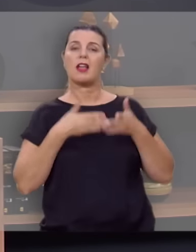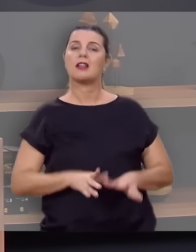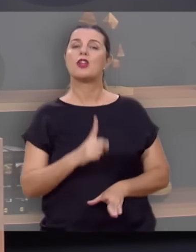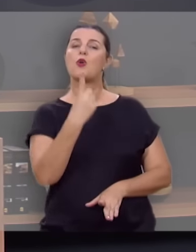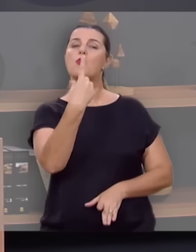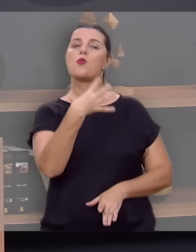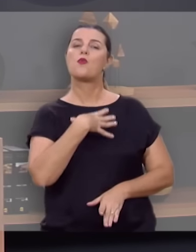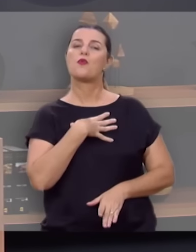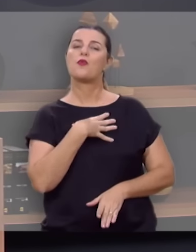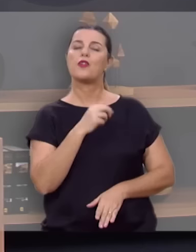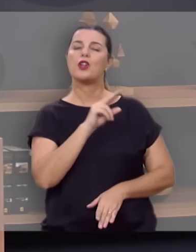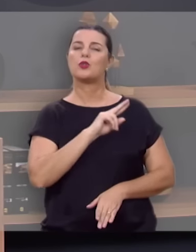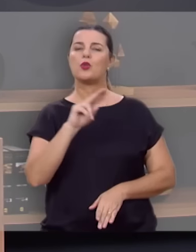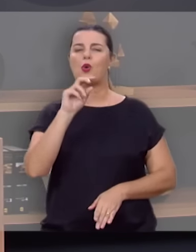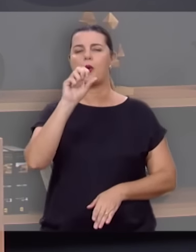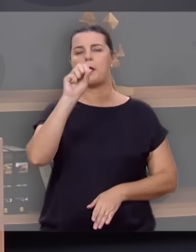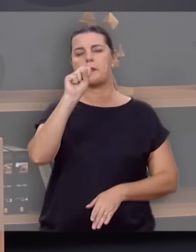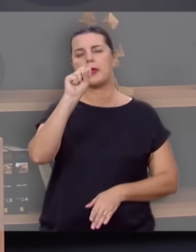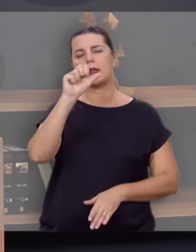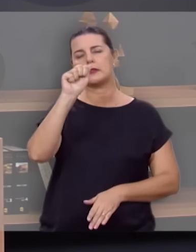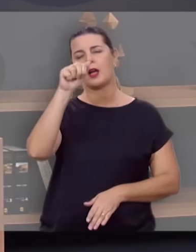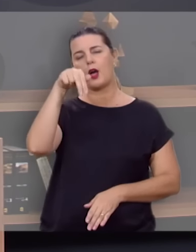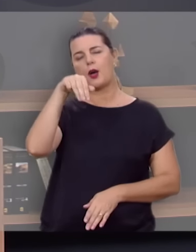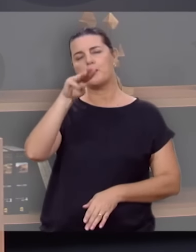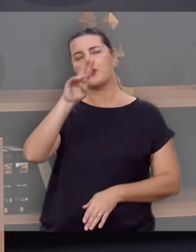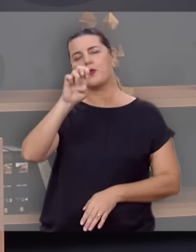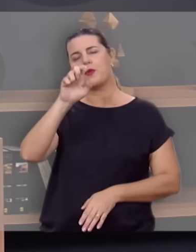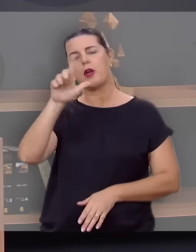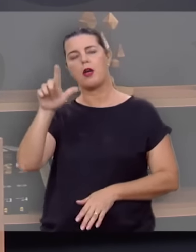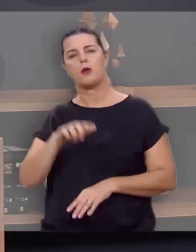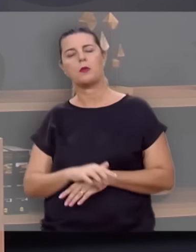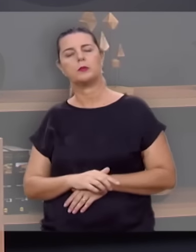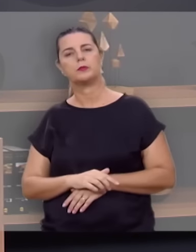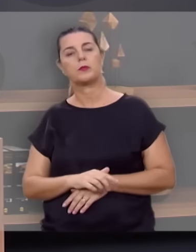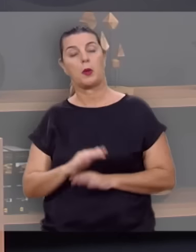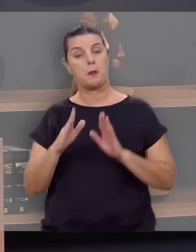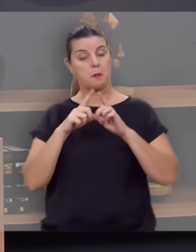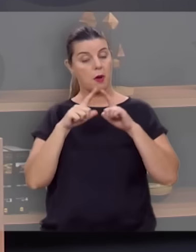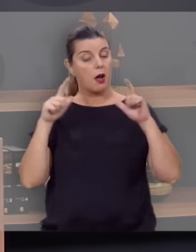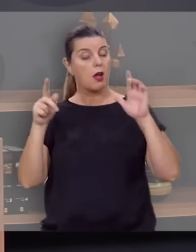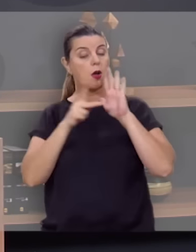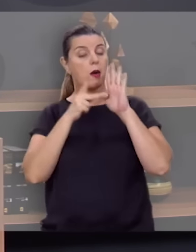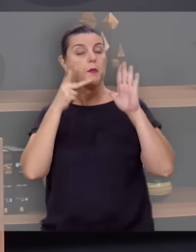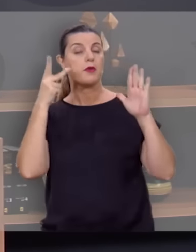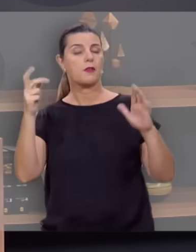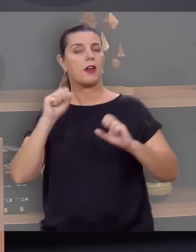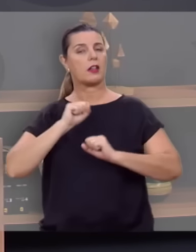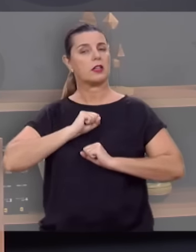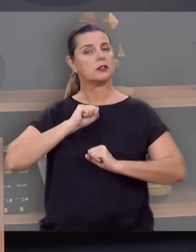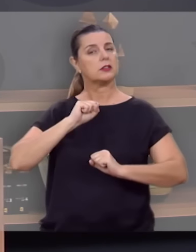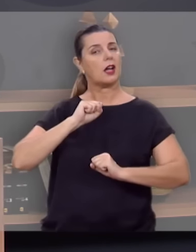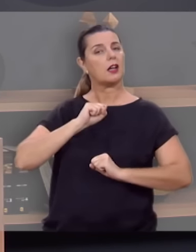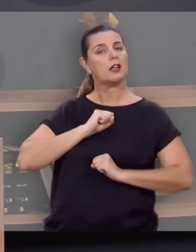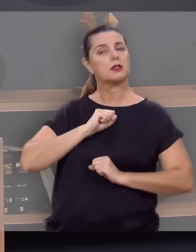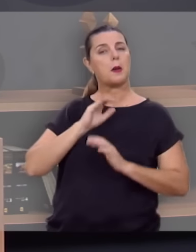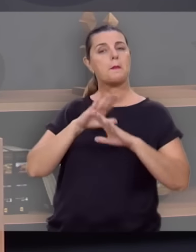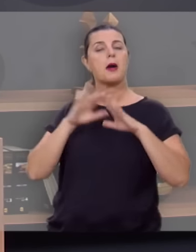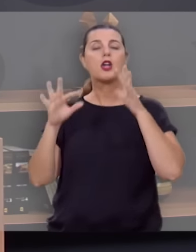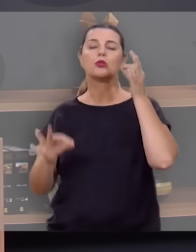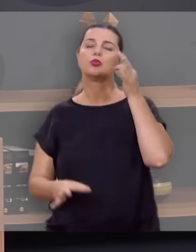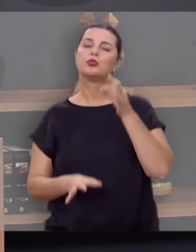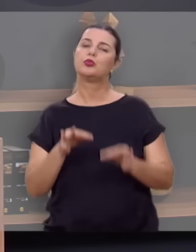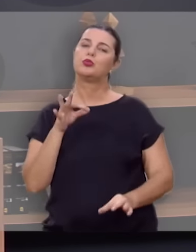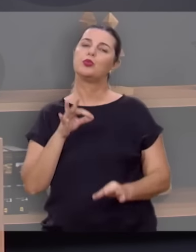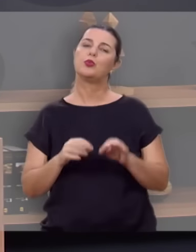deu à luz a um filho, a quem pôs o nome de Samuel. O maior profeta, o maior sacerdote, o